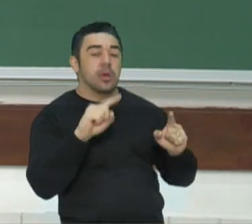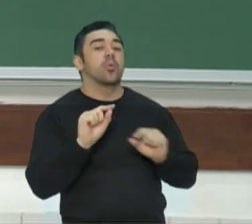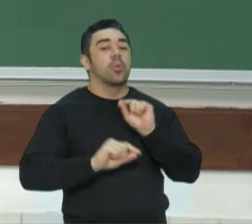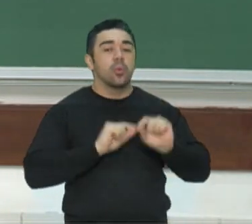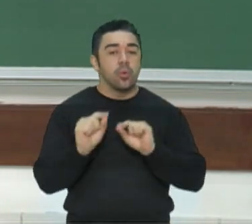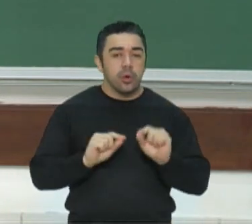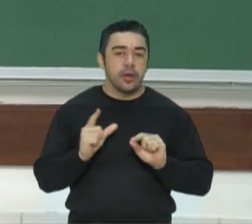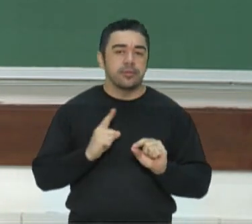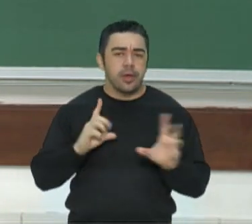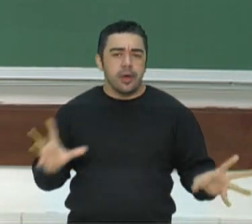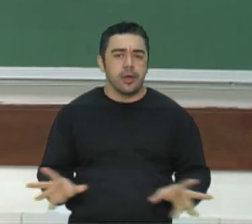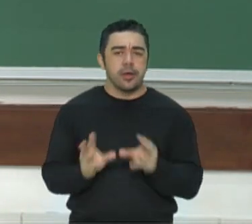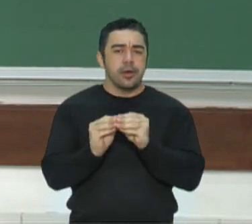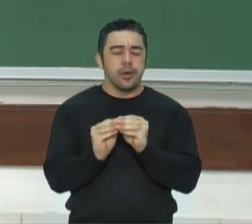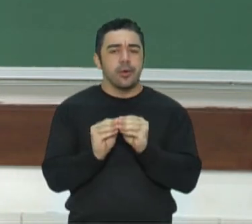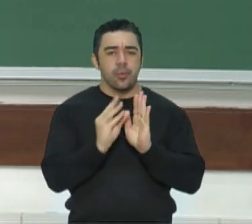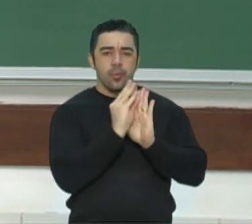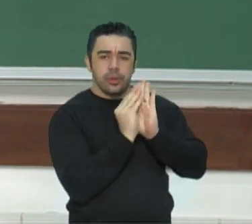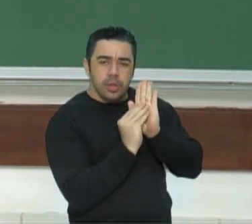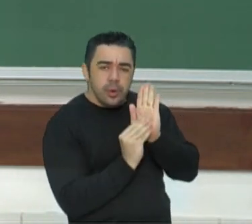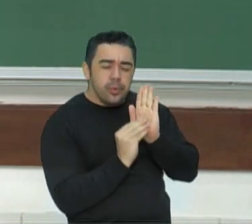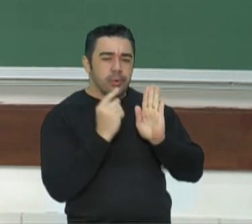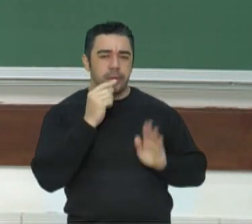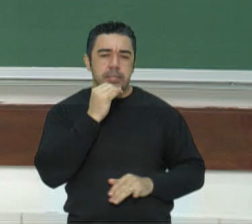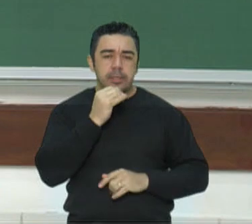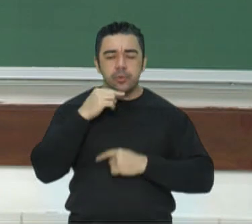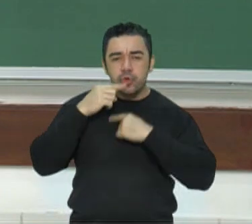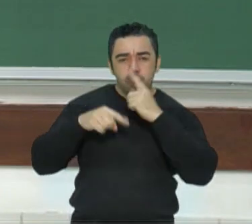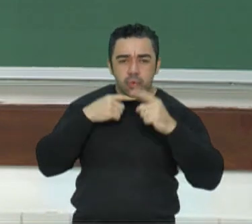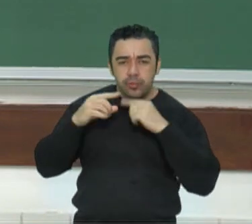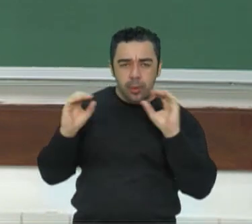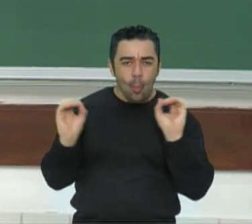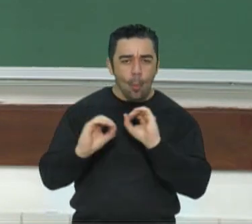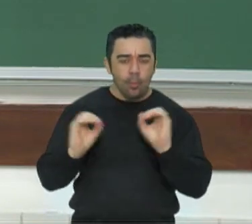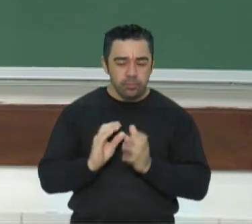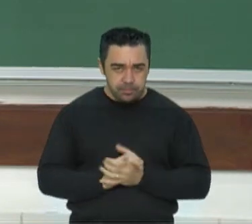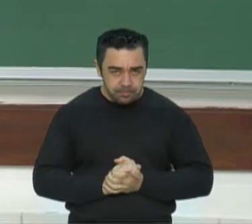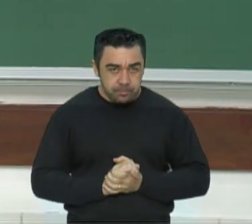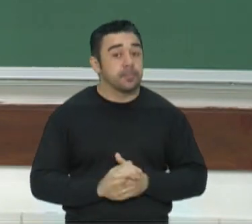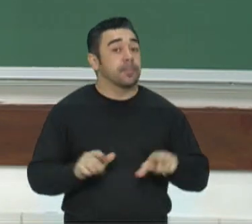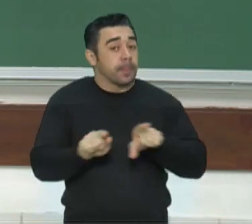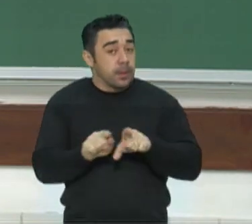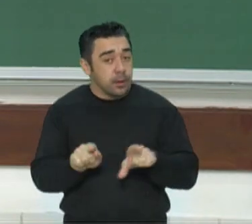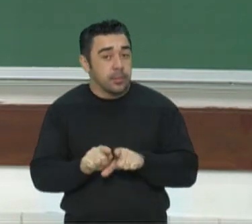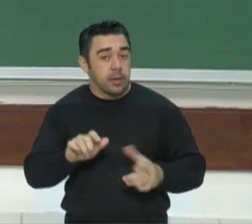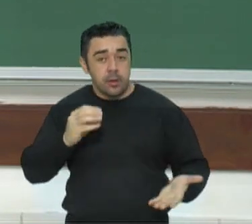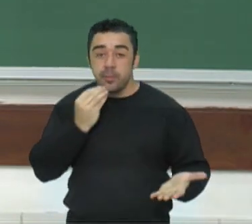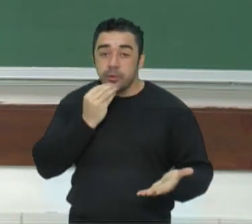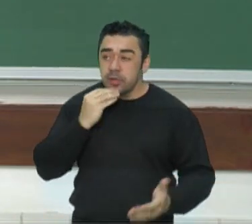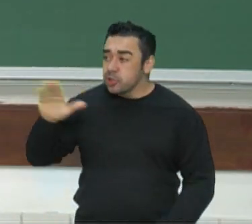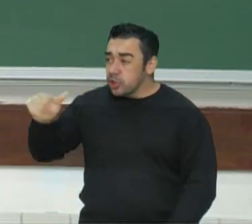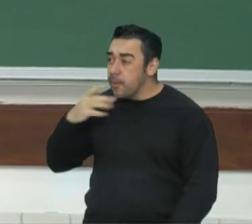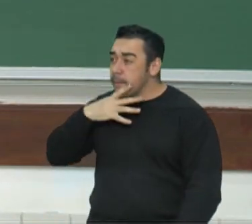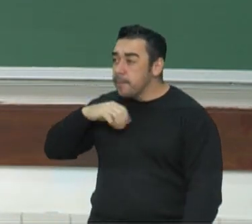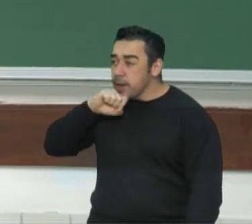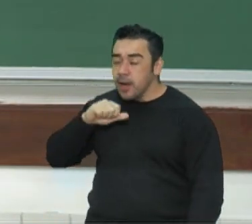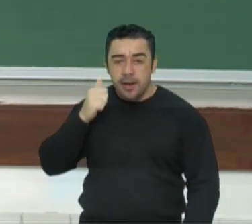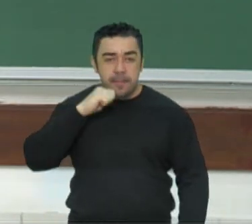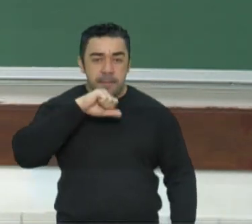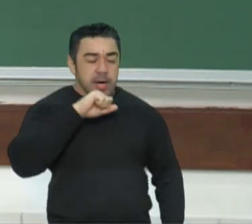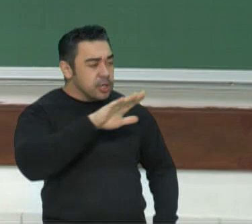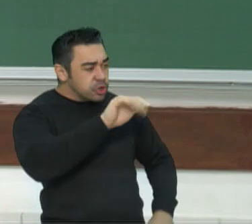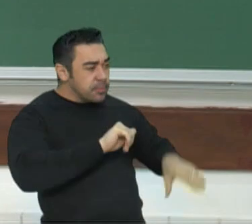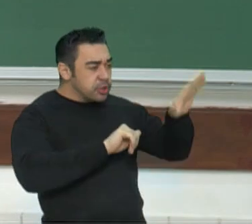de tirar aquela dúvida, de entender melhor o assunto. Então, é até aquela chance de chamar a mãe junto, o pai, o irmão,